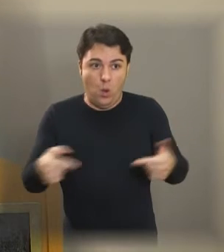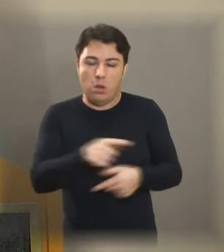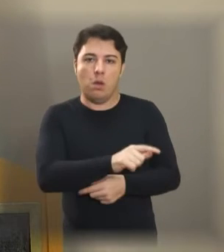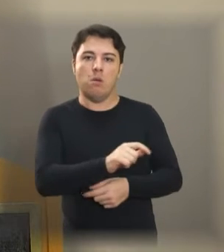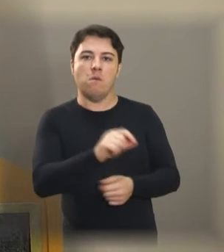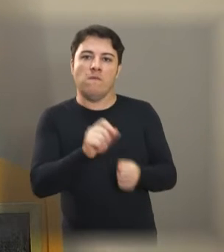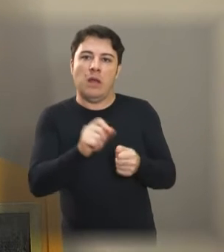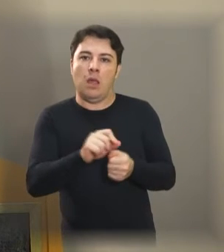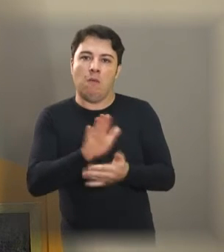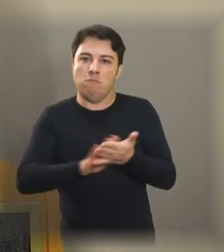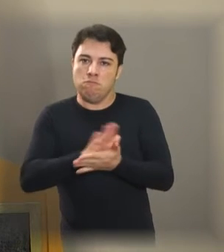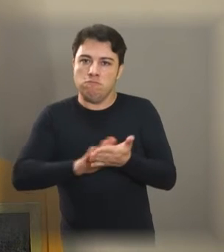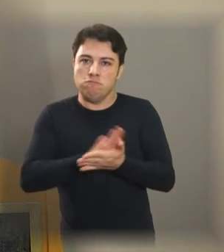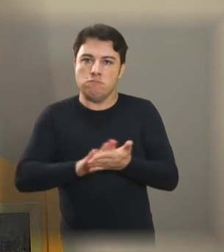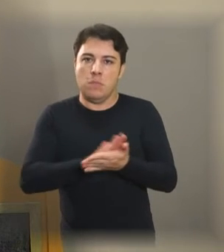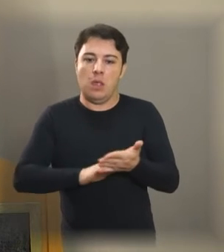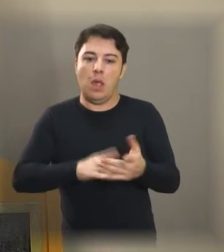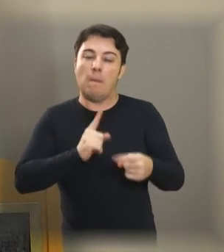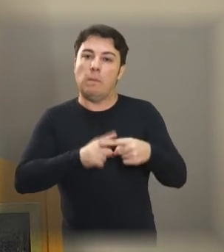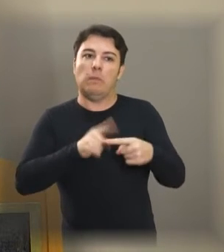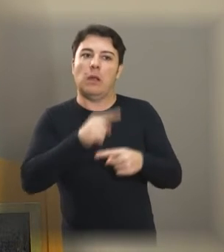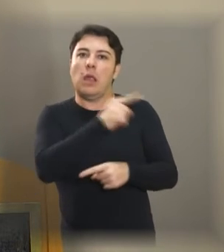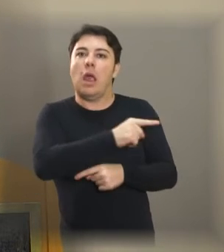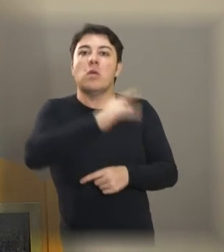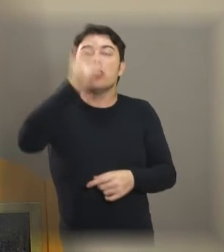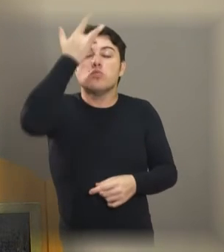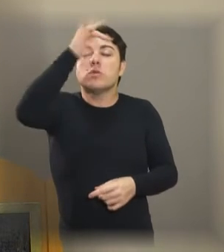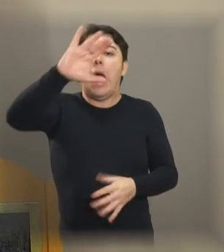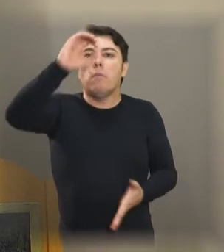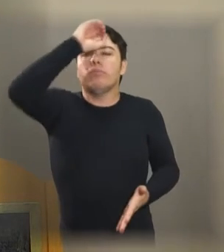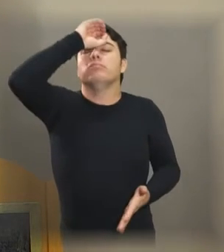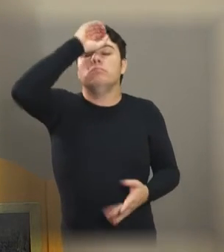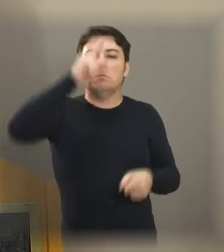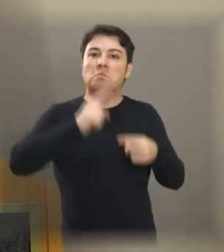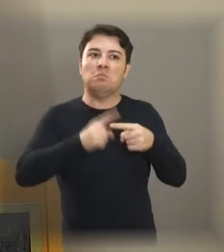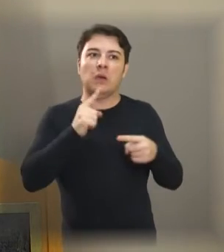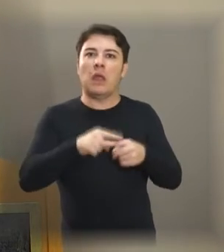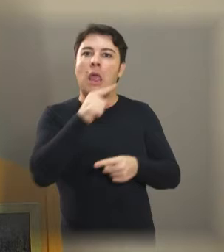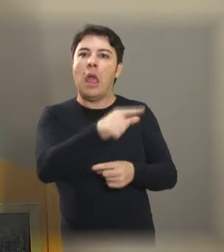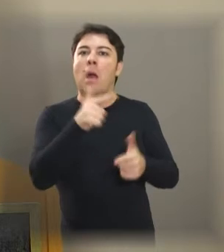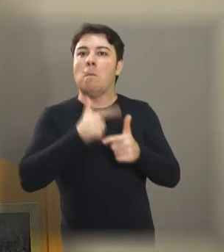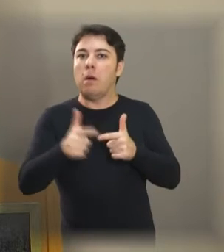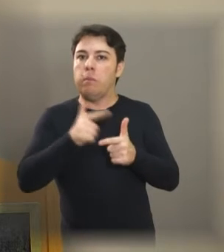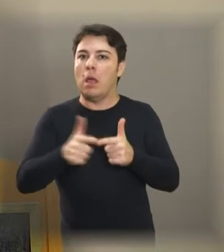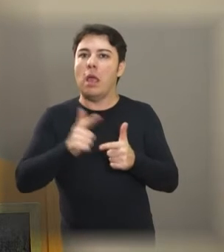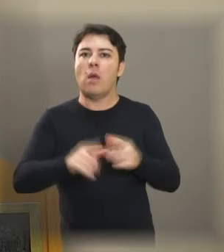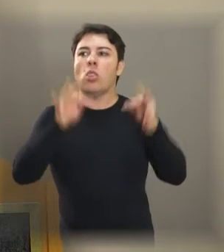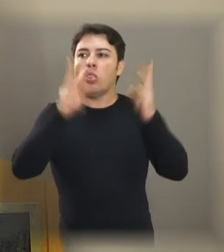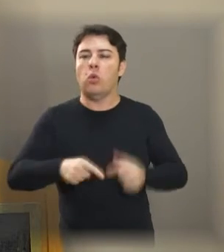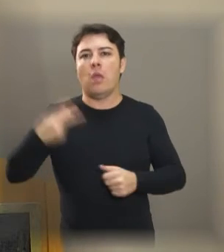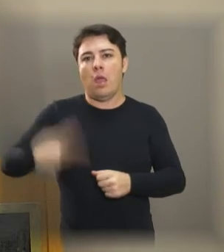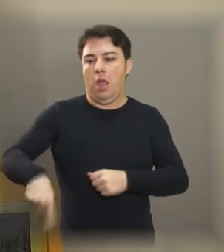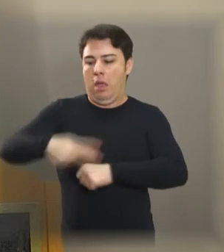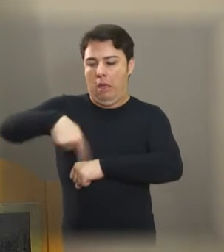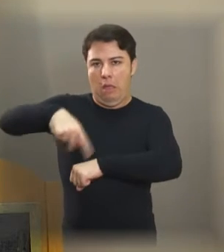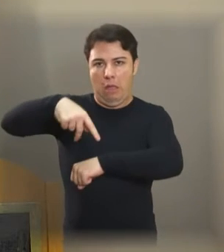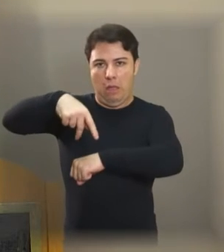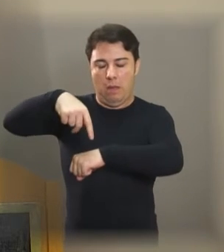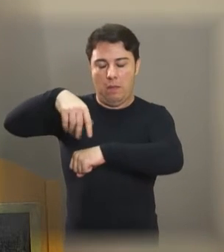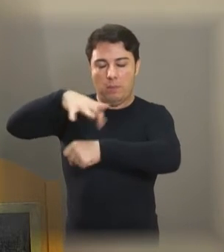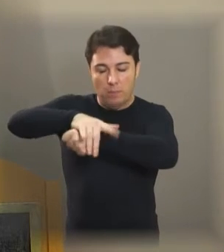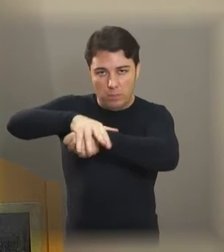até ele, porque também o problema que nós estamos tendo de dengue na cidade jamais